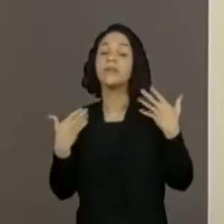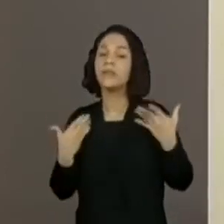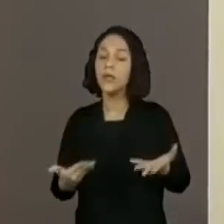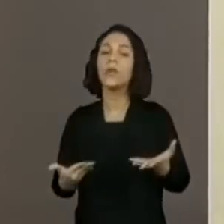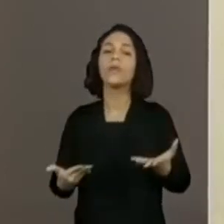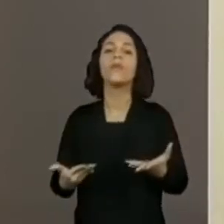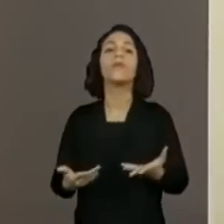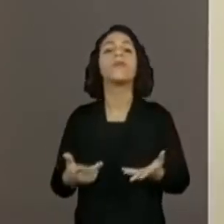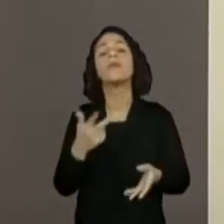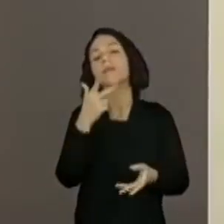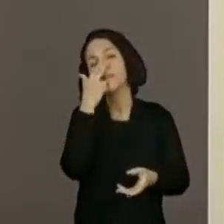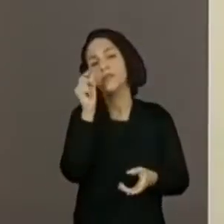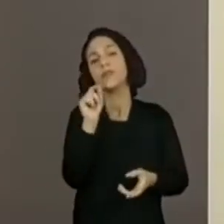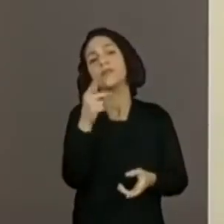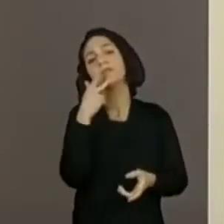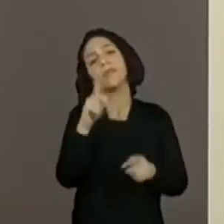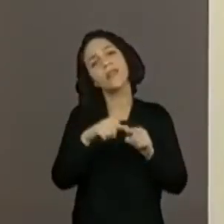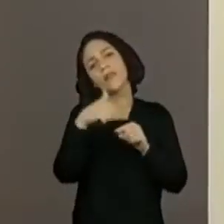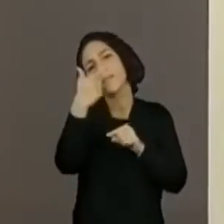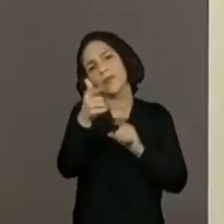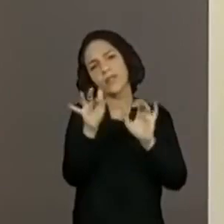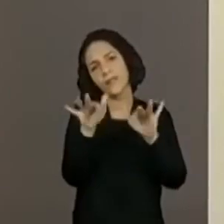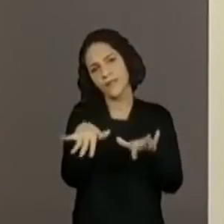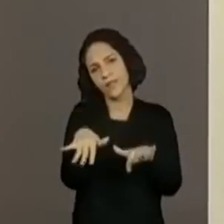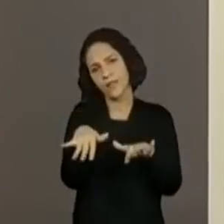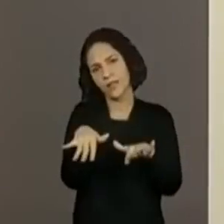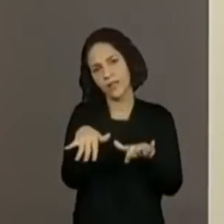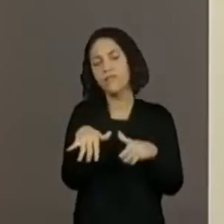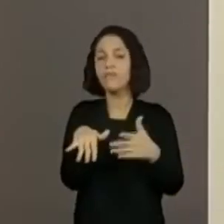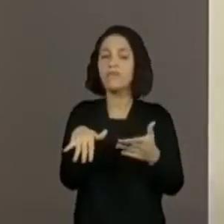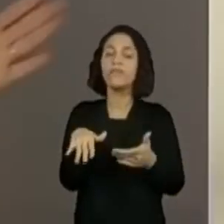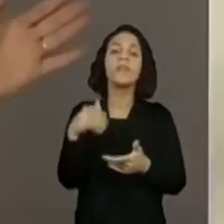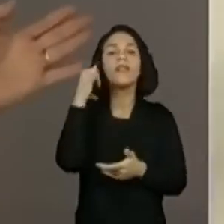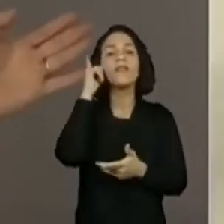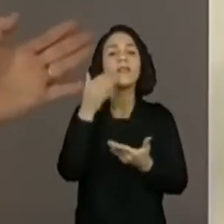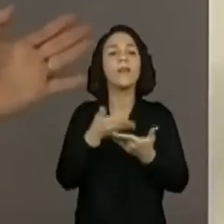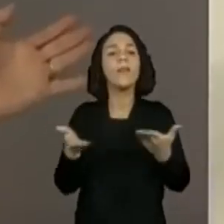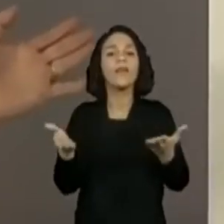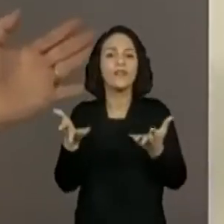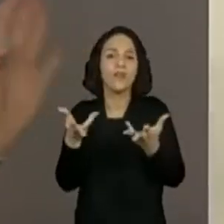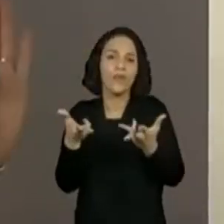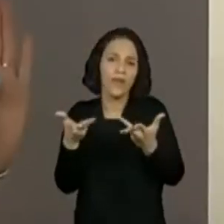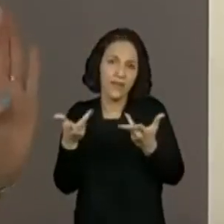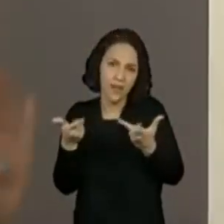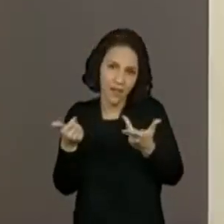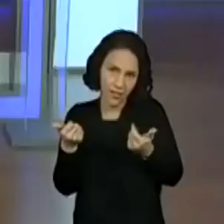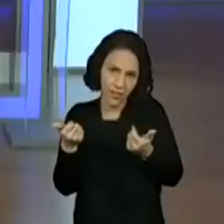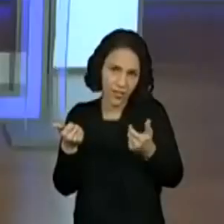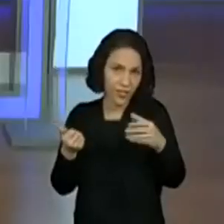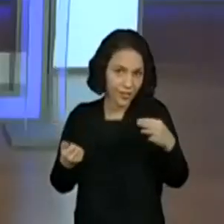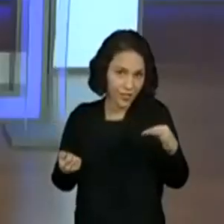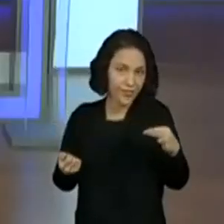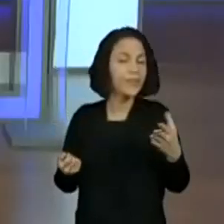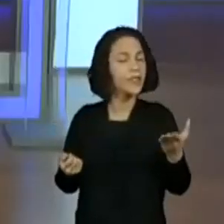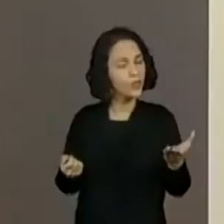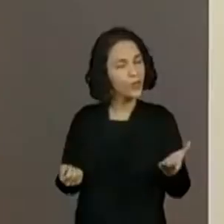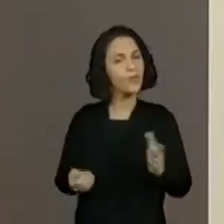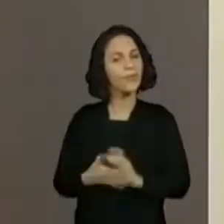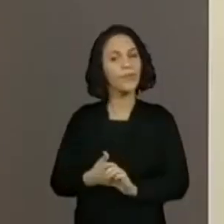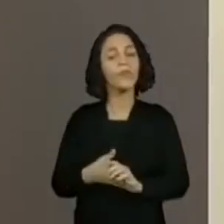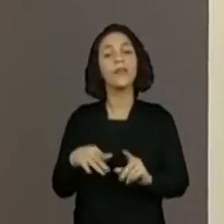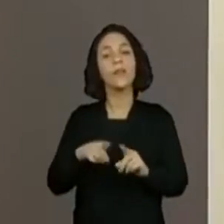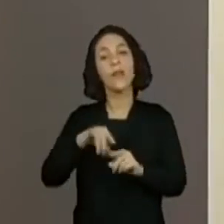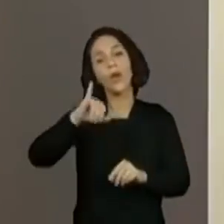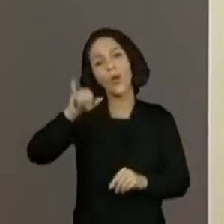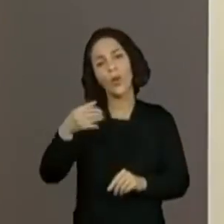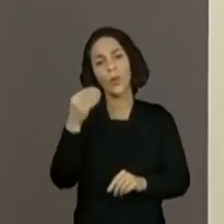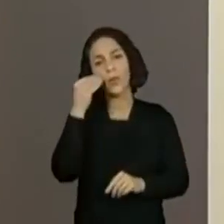deixar isso para uma finalização com vocês, para a gente não perder qualidade e fazer de qualquer jeito, Sim, com certeza, professora. E gente tem oportunidade de